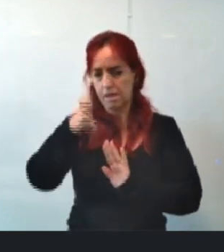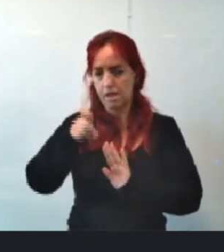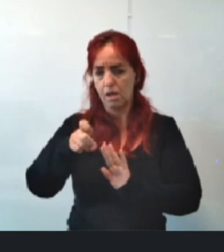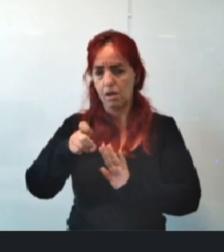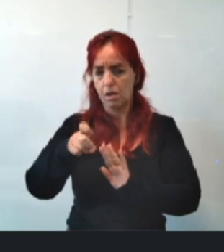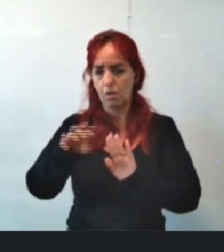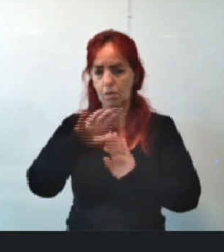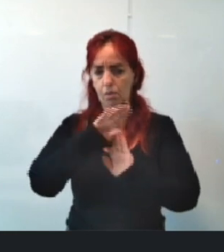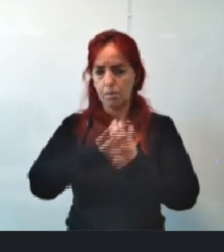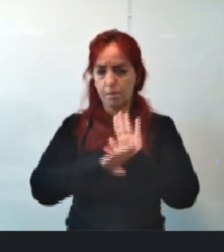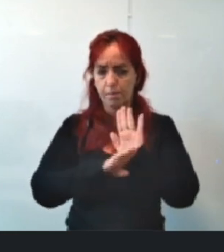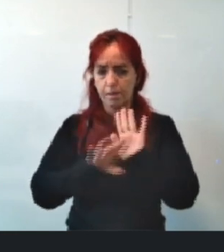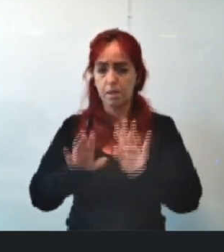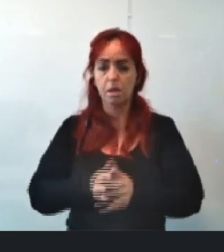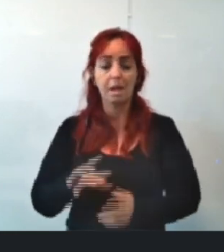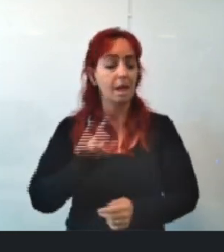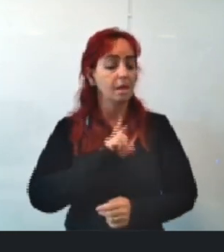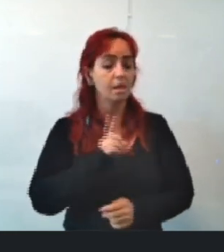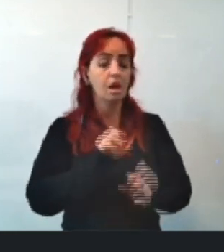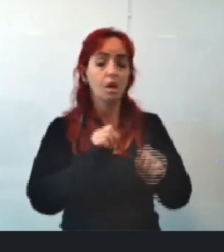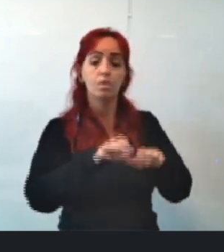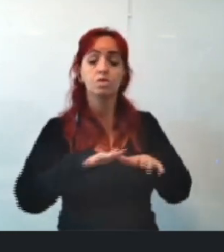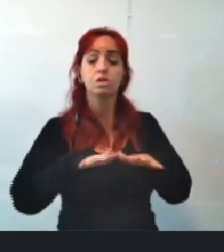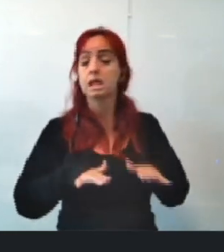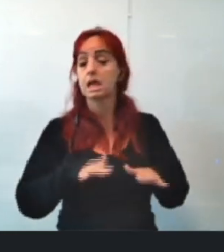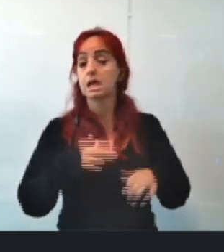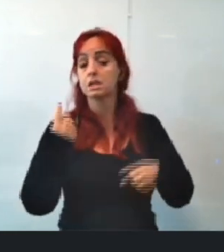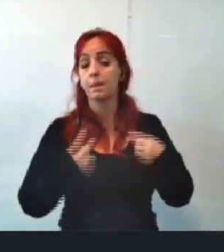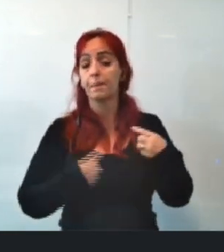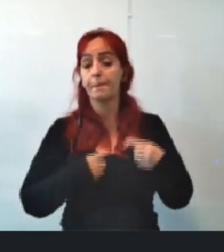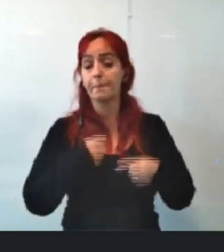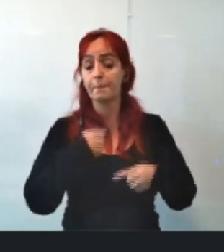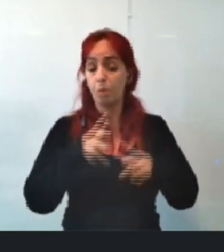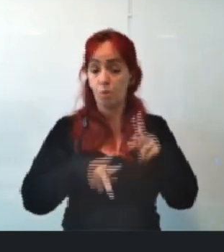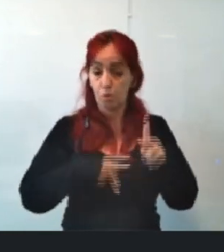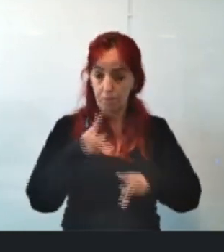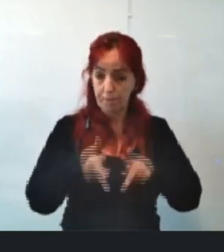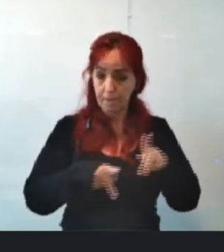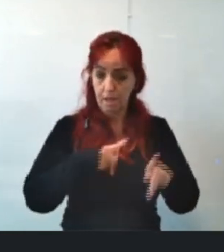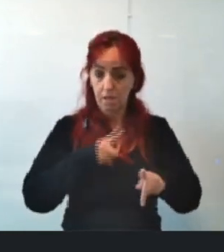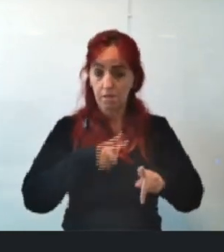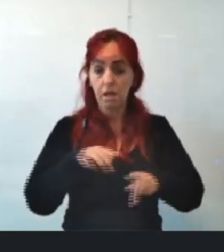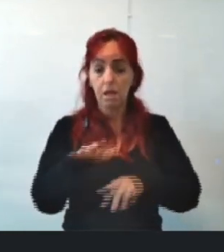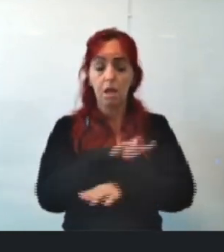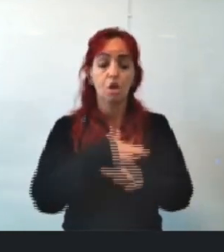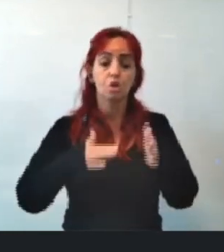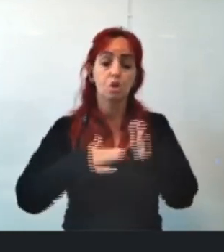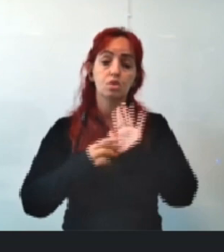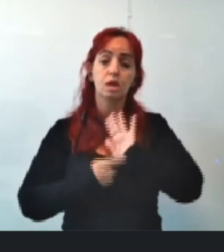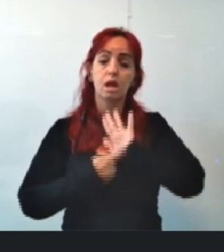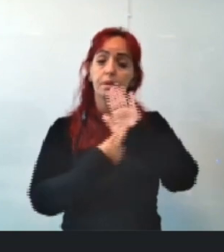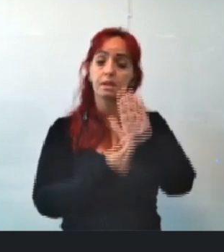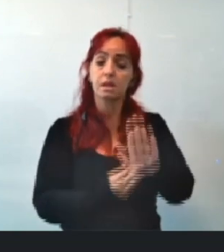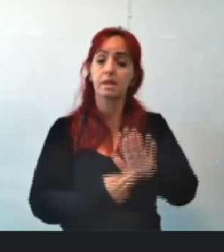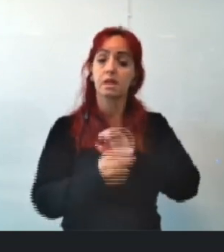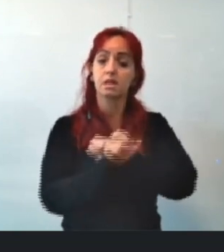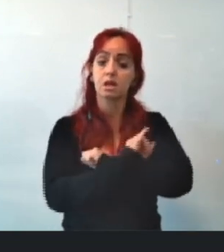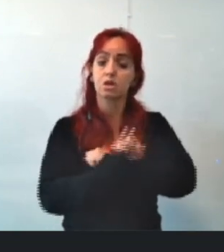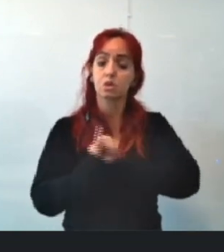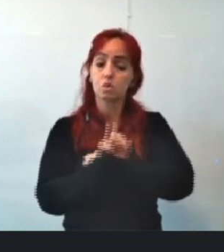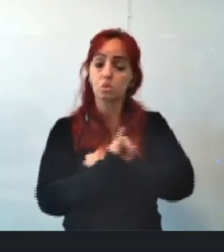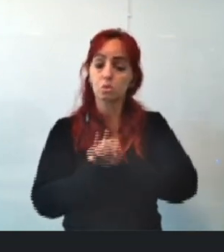O Manin, não, a audiência pública, a gente traz todos os representantes das instituições,